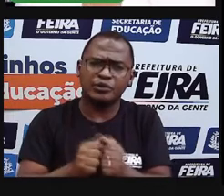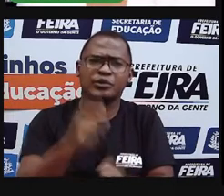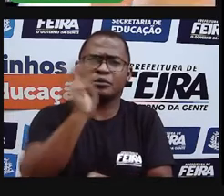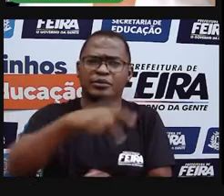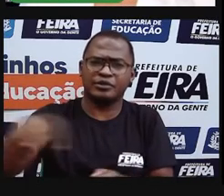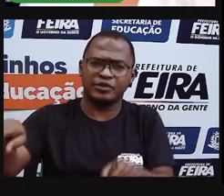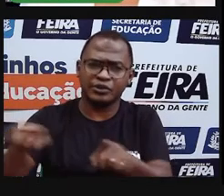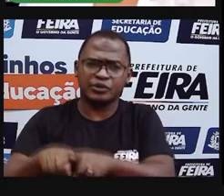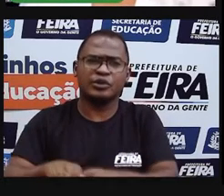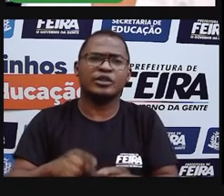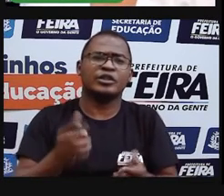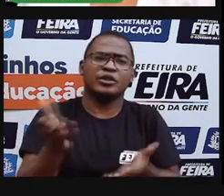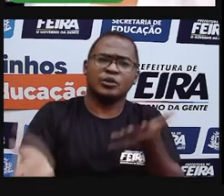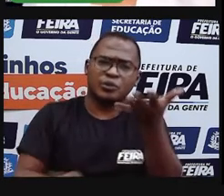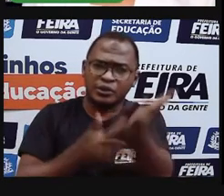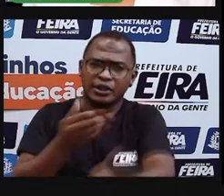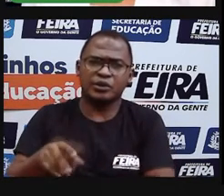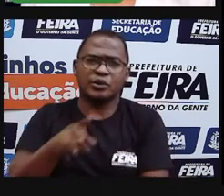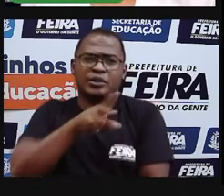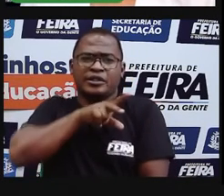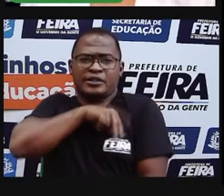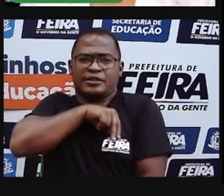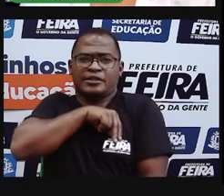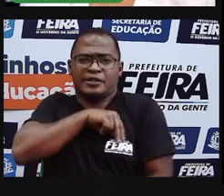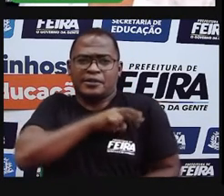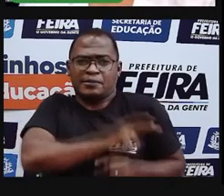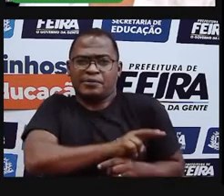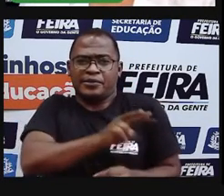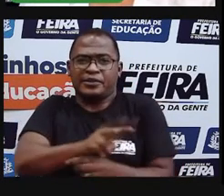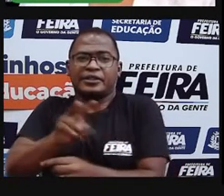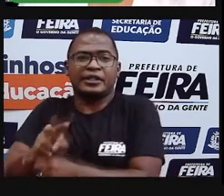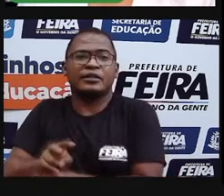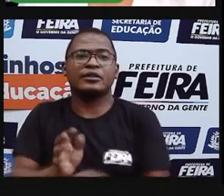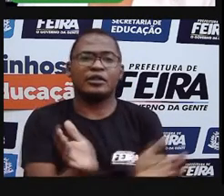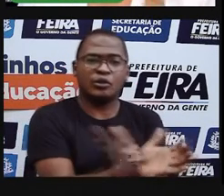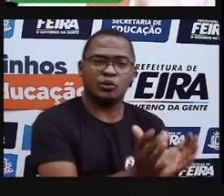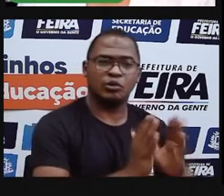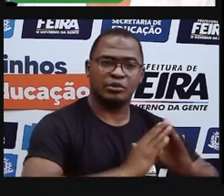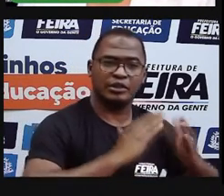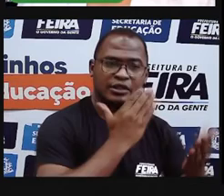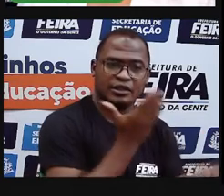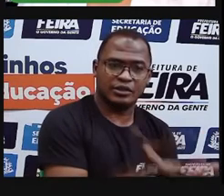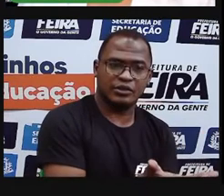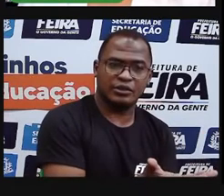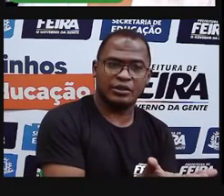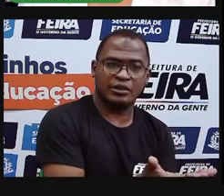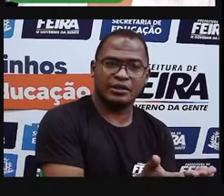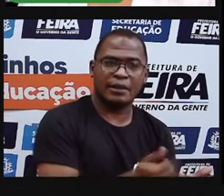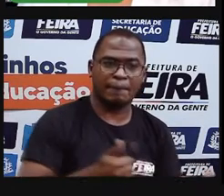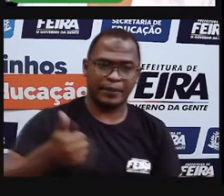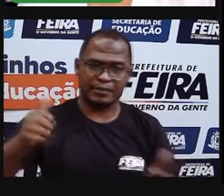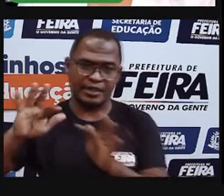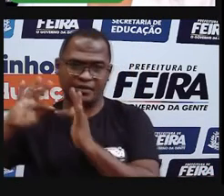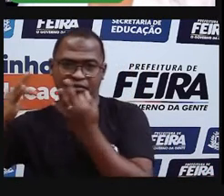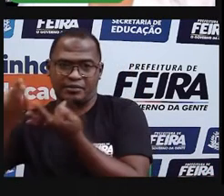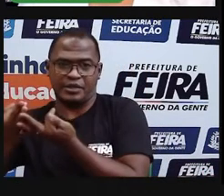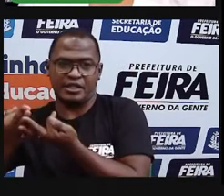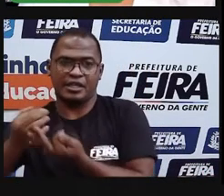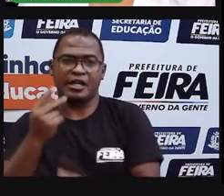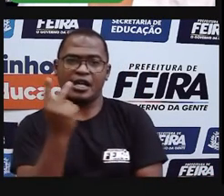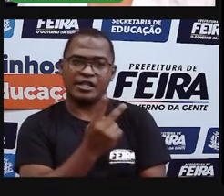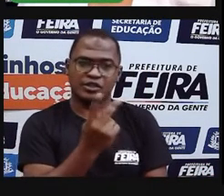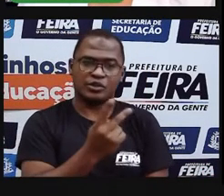os porteiros, as pessoas da comunidade escolar, vai estar em contato com essa criança. Então, é a segunda comunidade que nós temos. E a gente